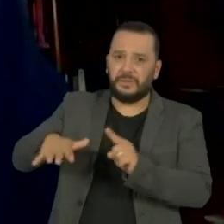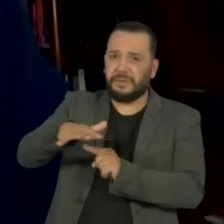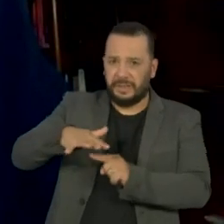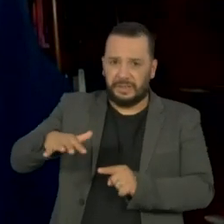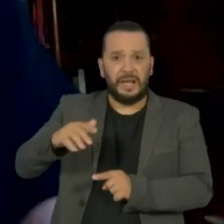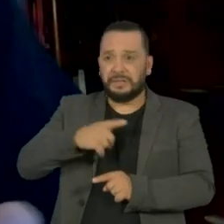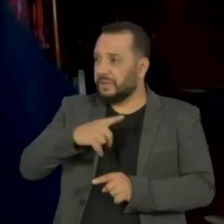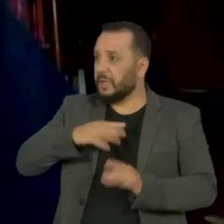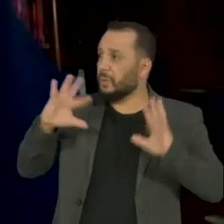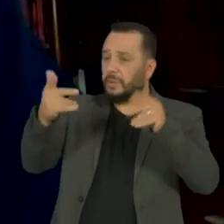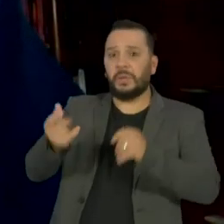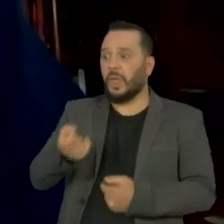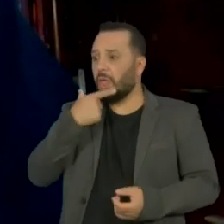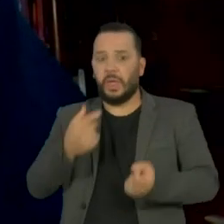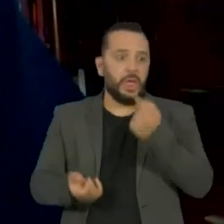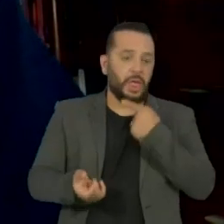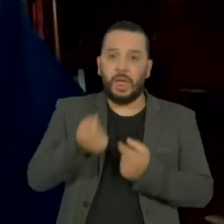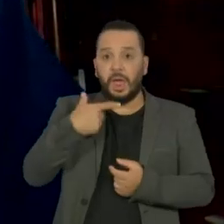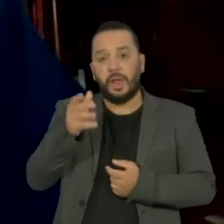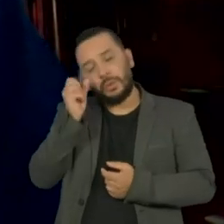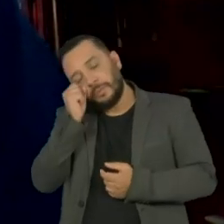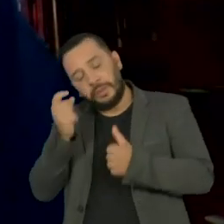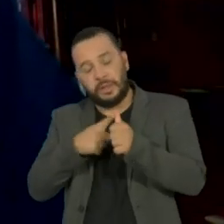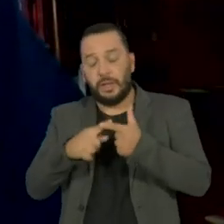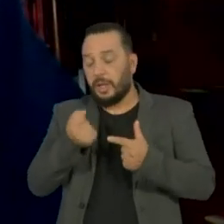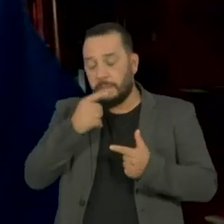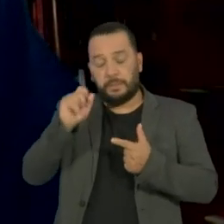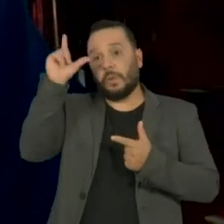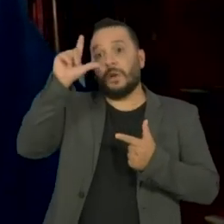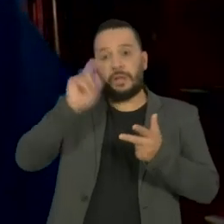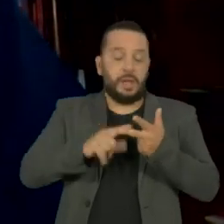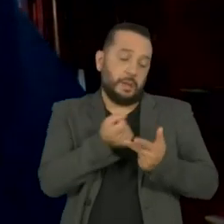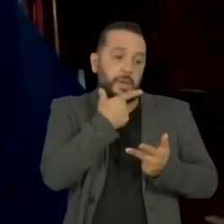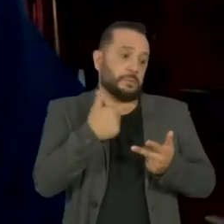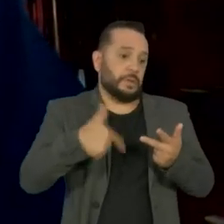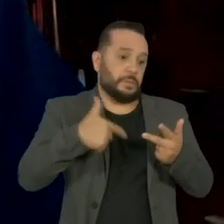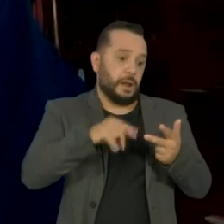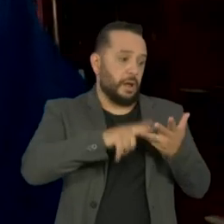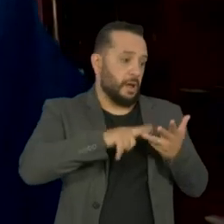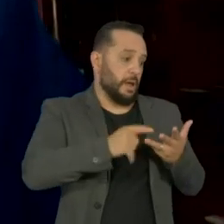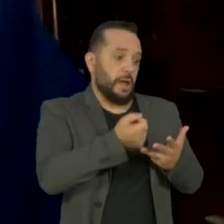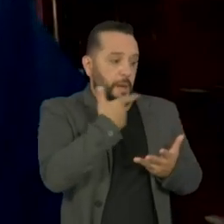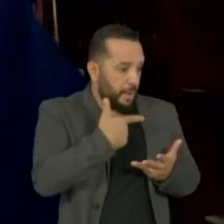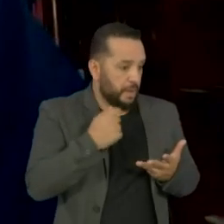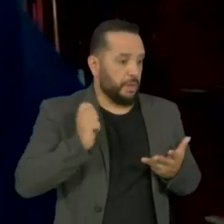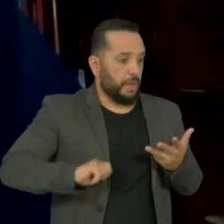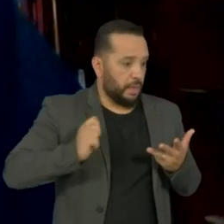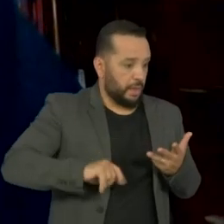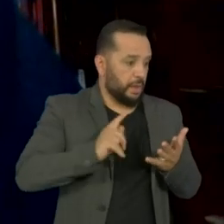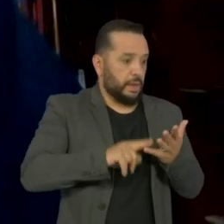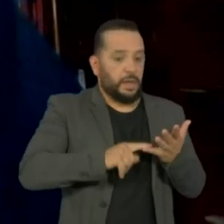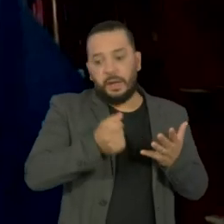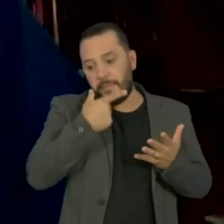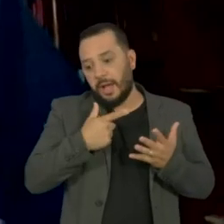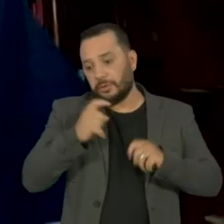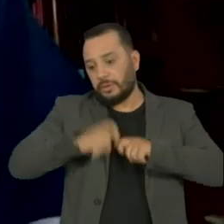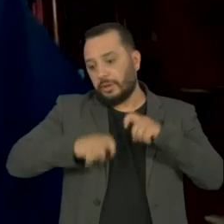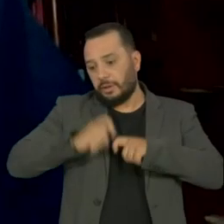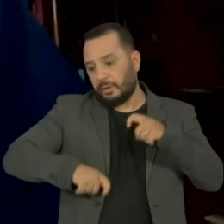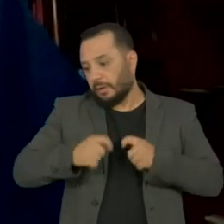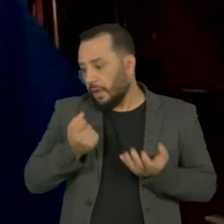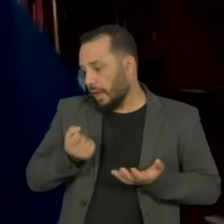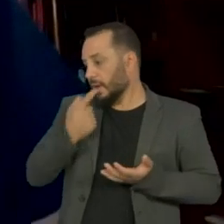medicalizada, né? É remédio para dormir, é remédio para acordar, é remédio para trabalhar, remédio para manter relações sexuais